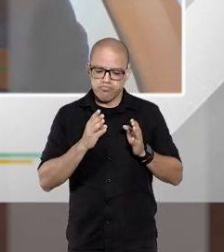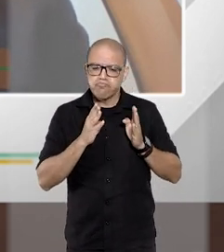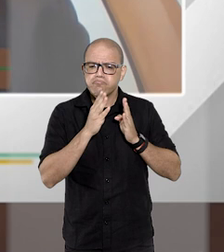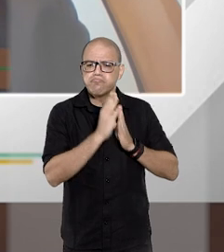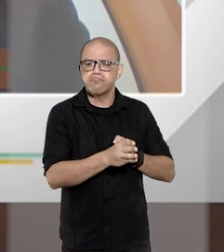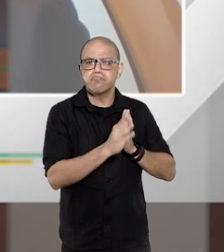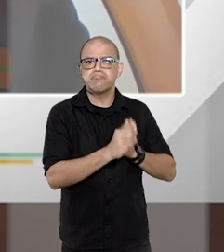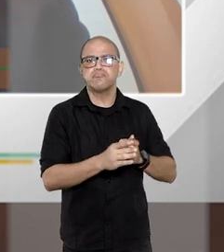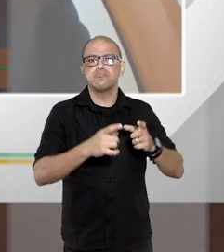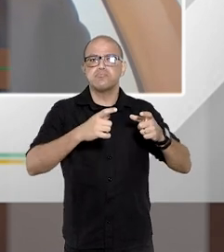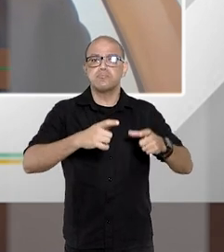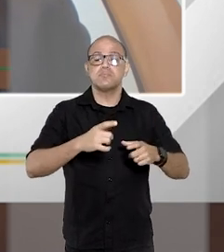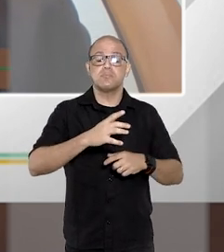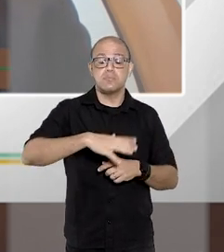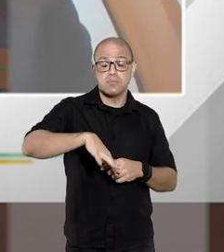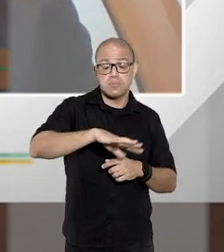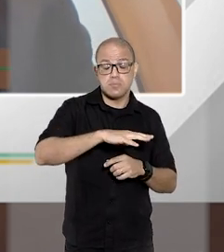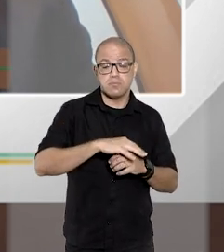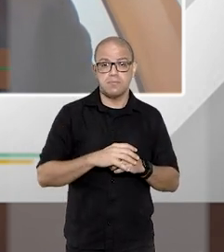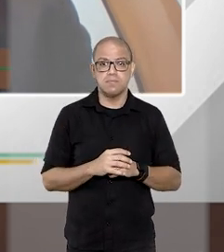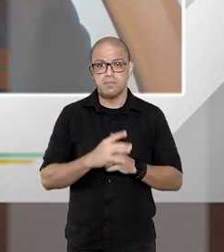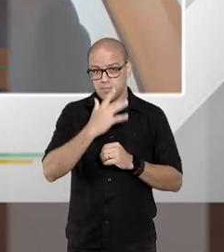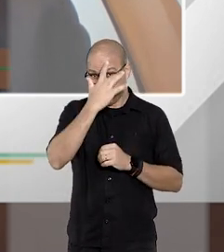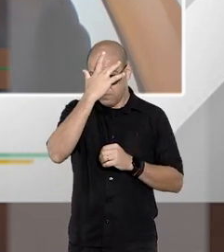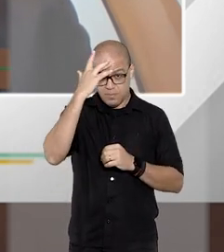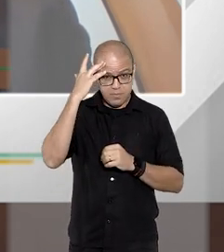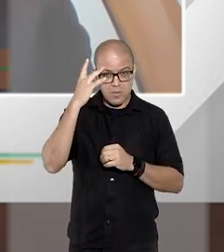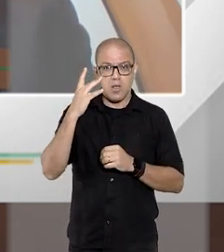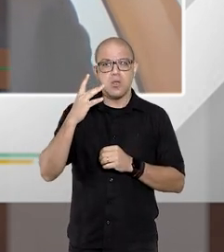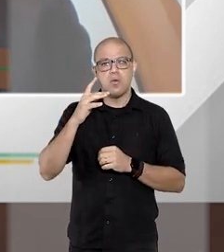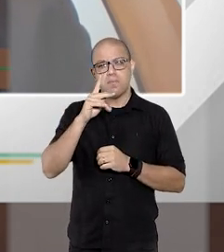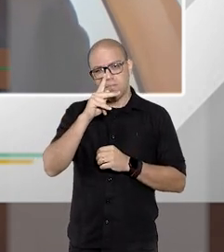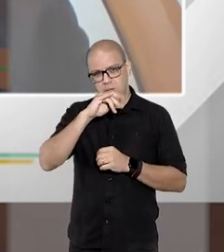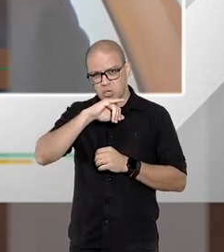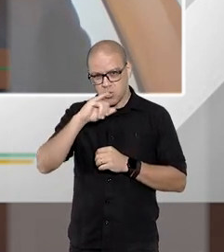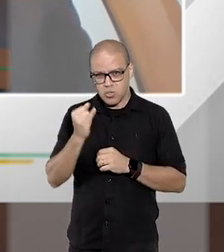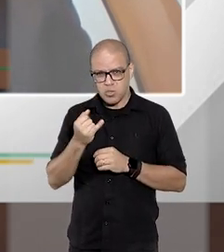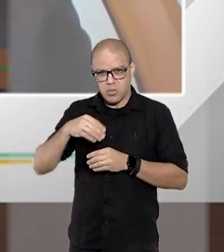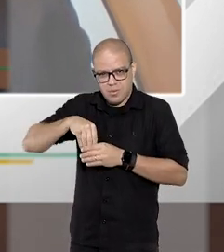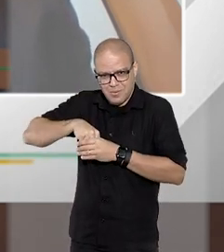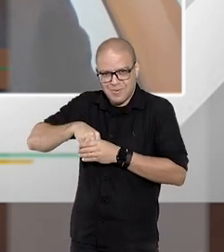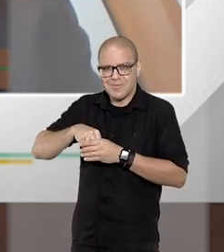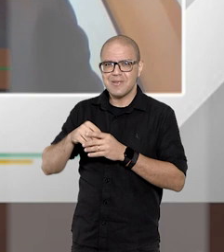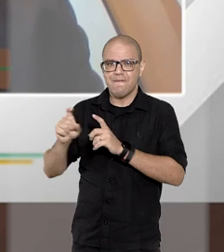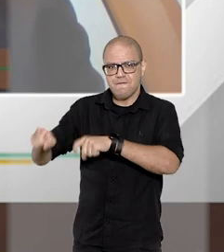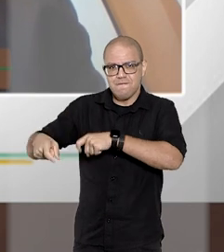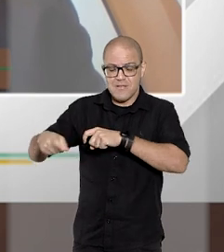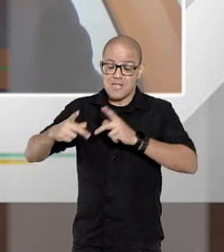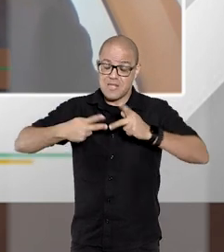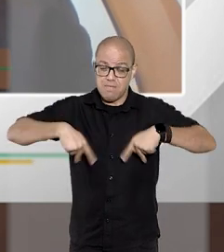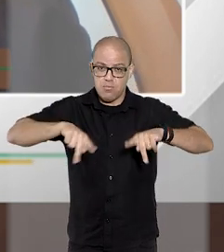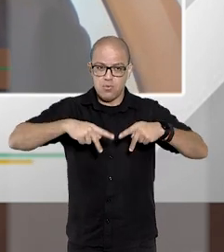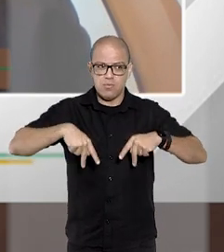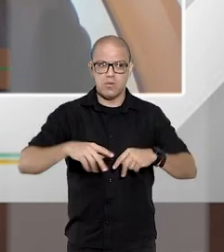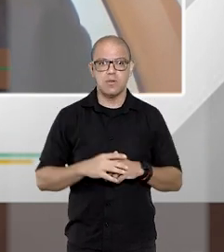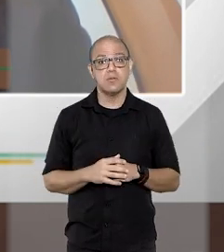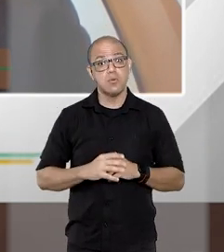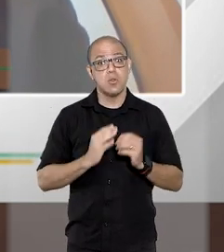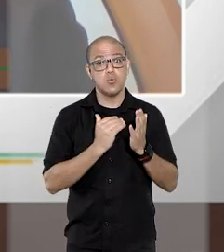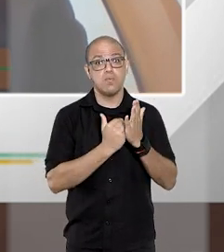a atuação das pessoas de direito público interno, seja, a Fazenda Pública, enquanto